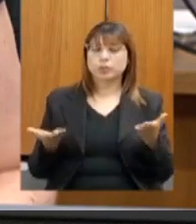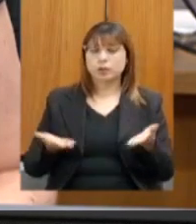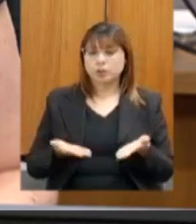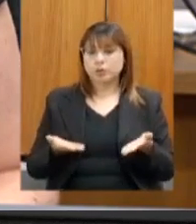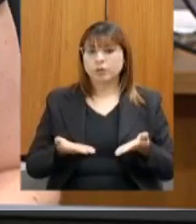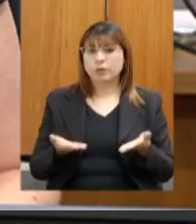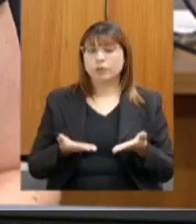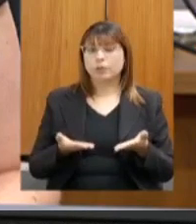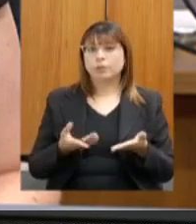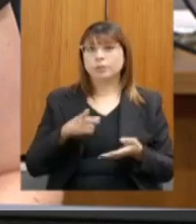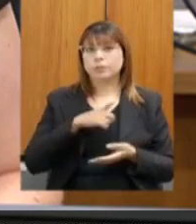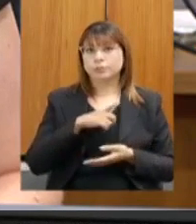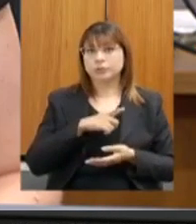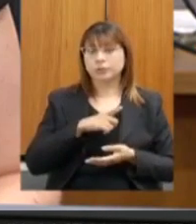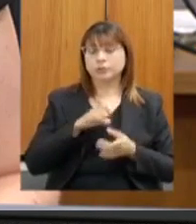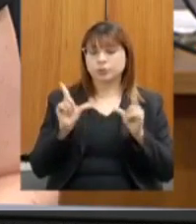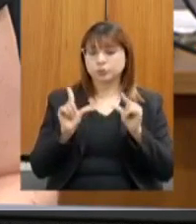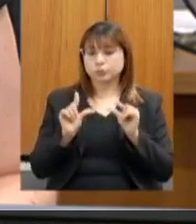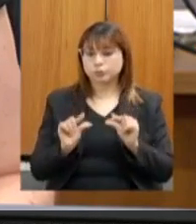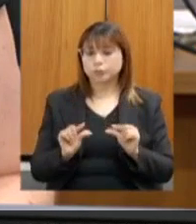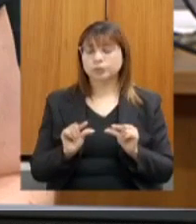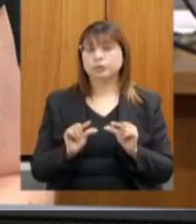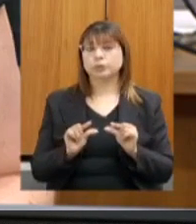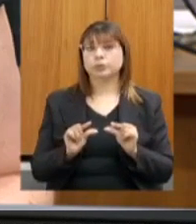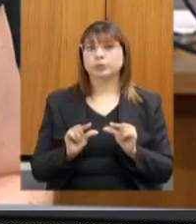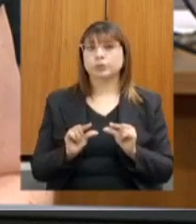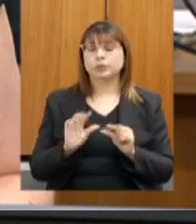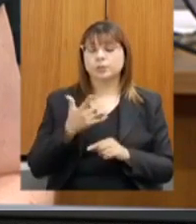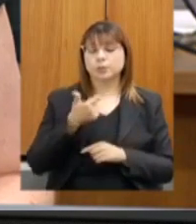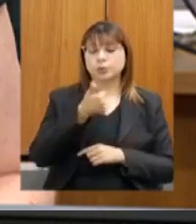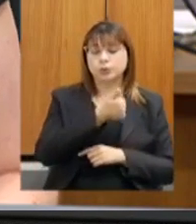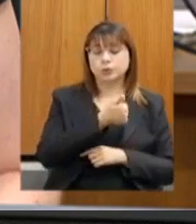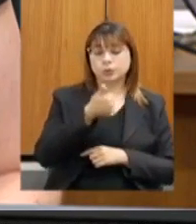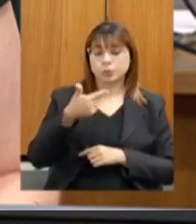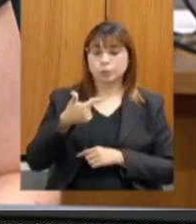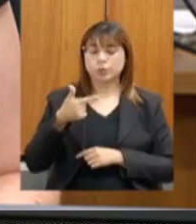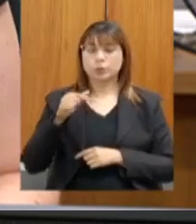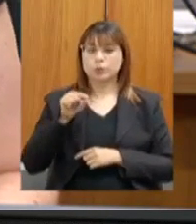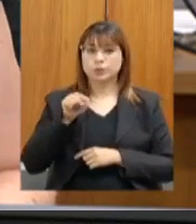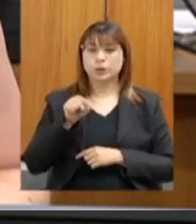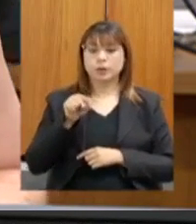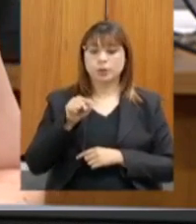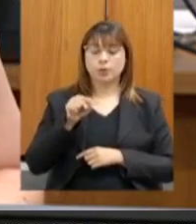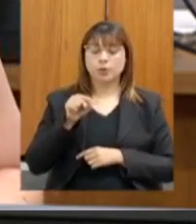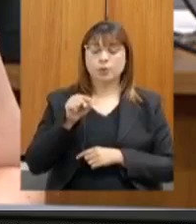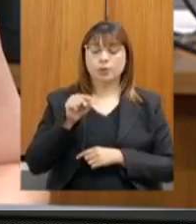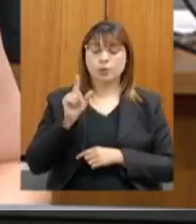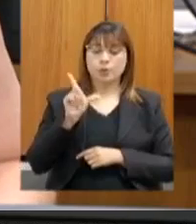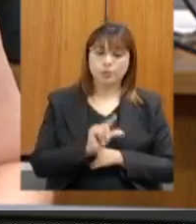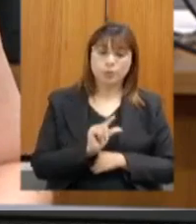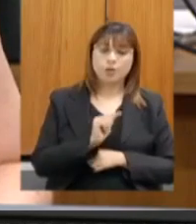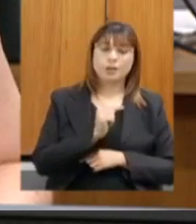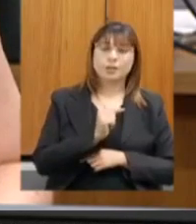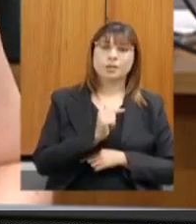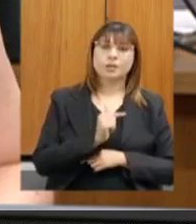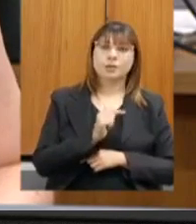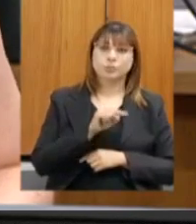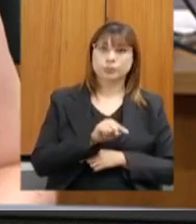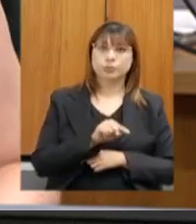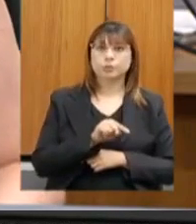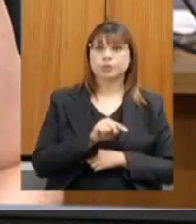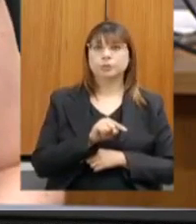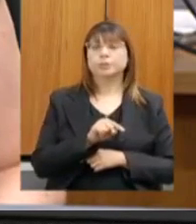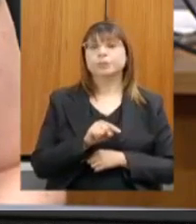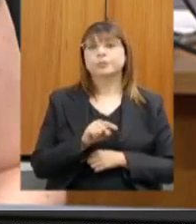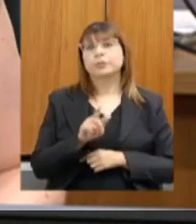do passivo de outorgas de cerca de 12 mil para menos de 7 mil. É claro que a gente ainda